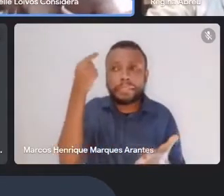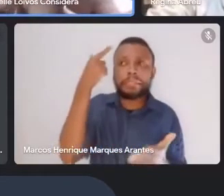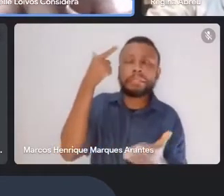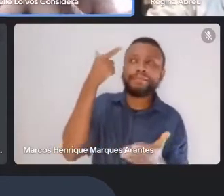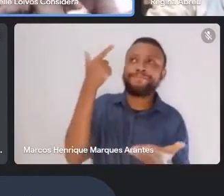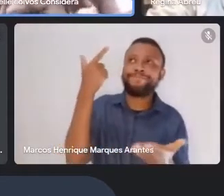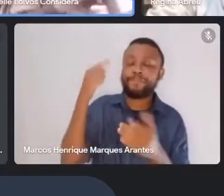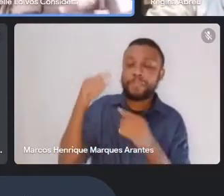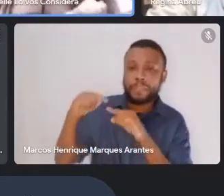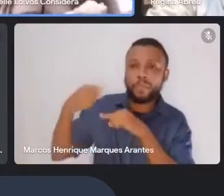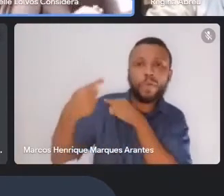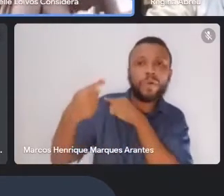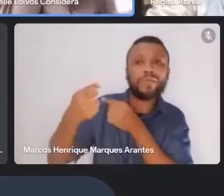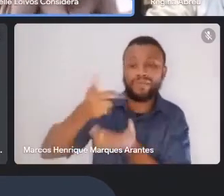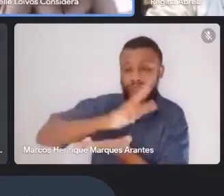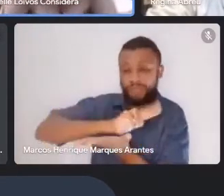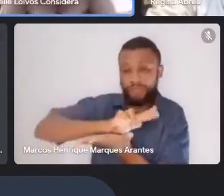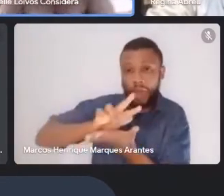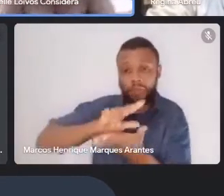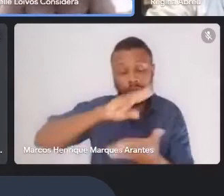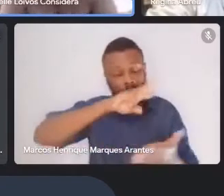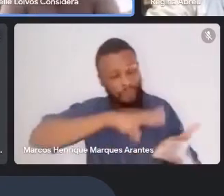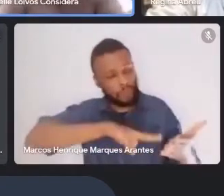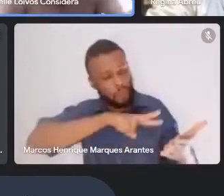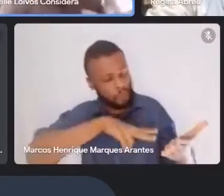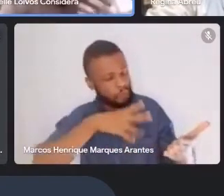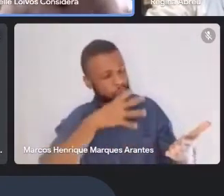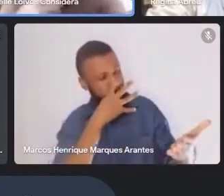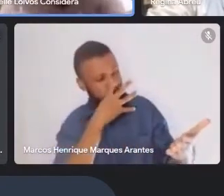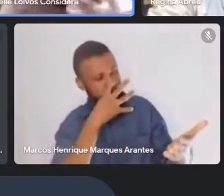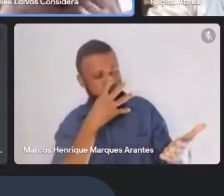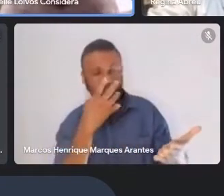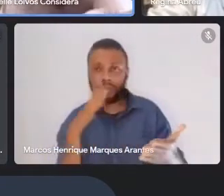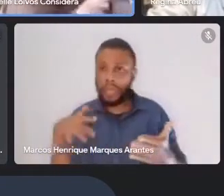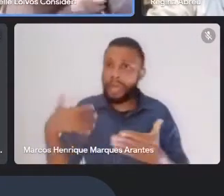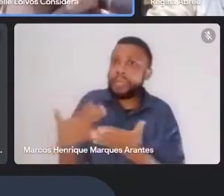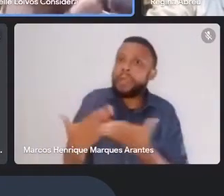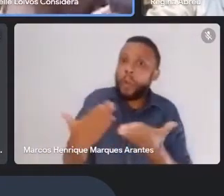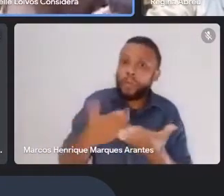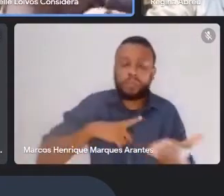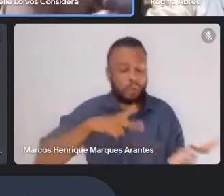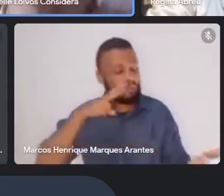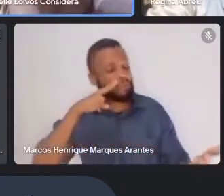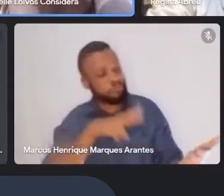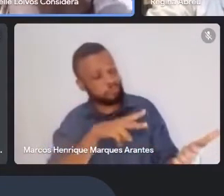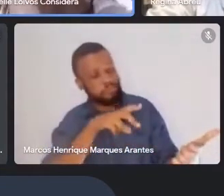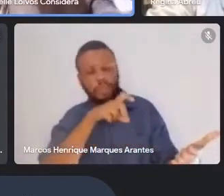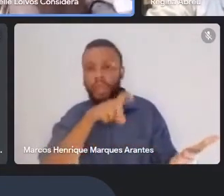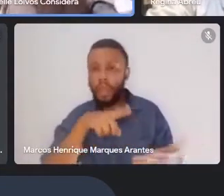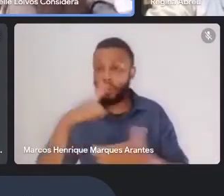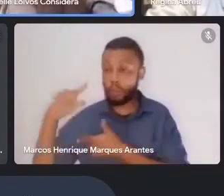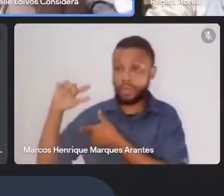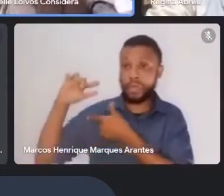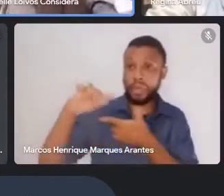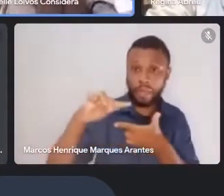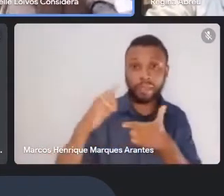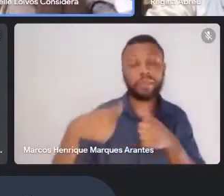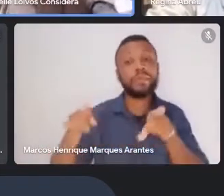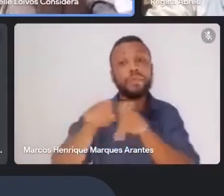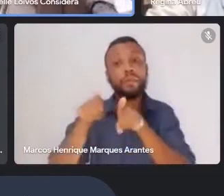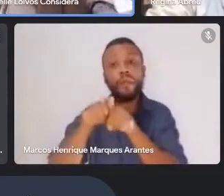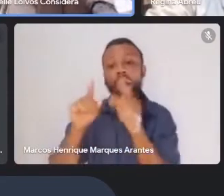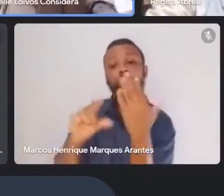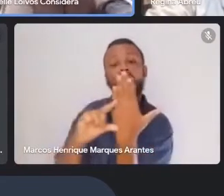Quantos leitores o tomaram por clássico, e o tomam até hoje, né? E, de alguma forma, né? Escritores, inclusive, que vêm